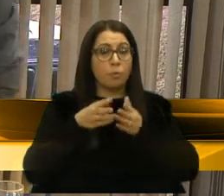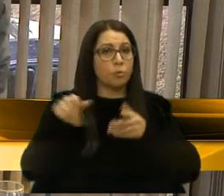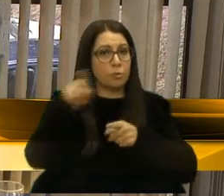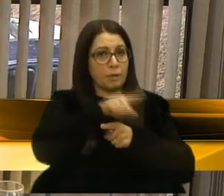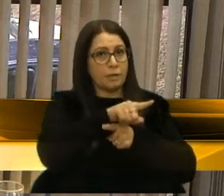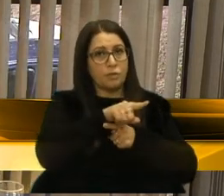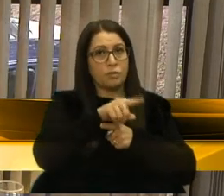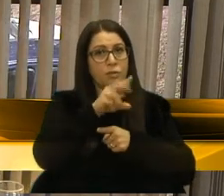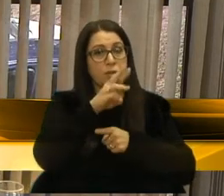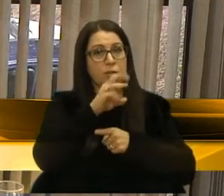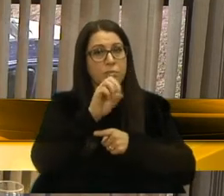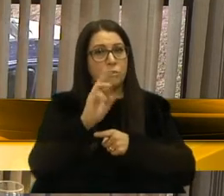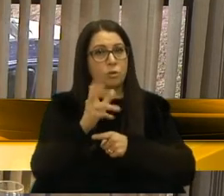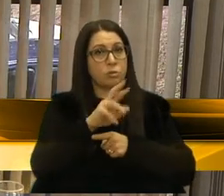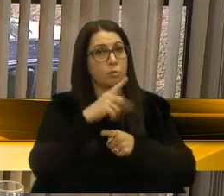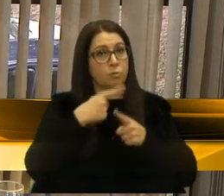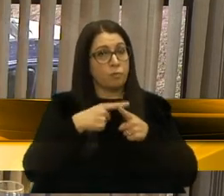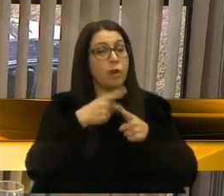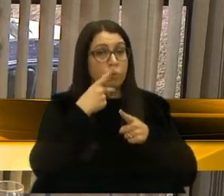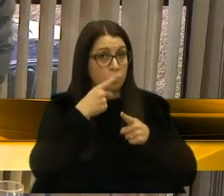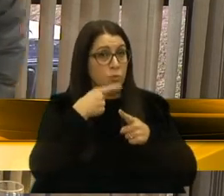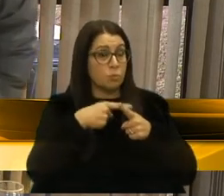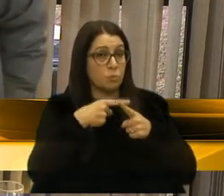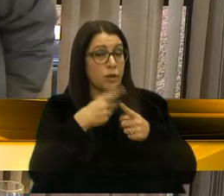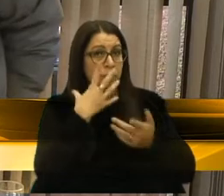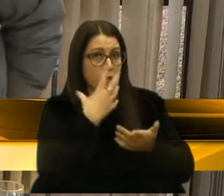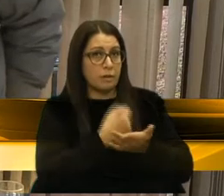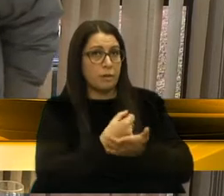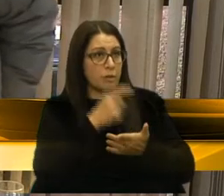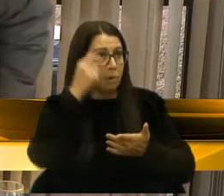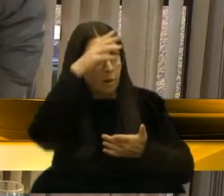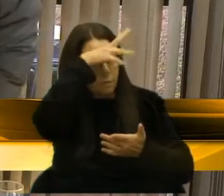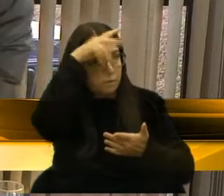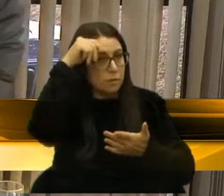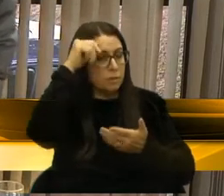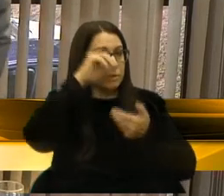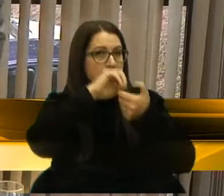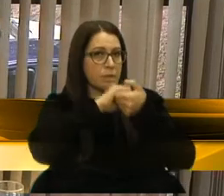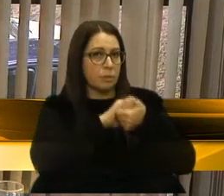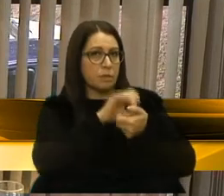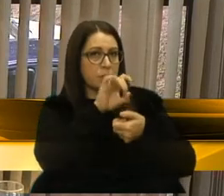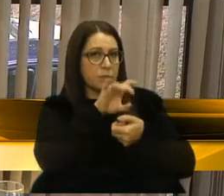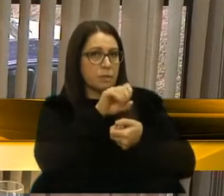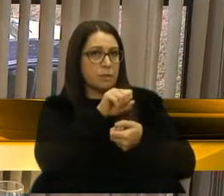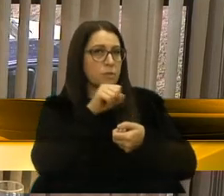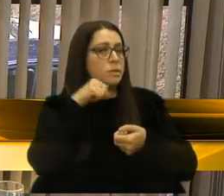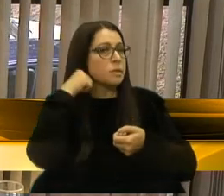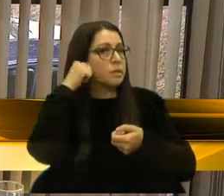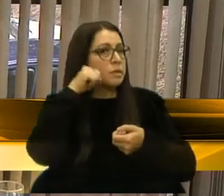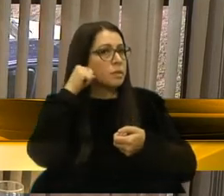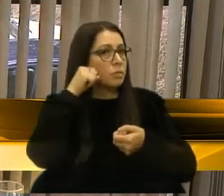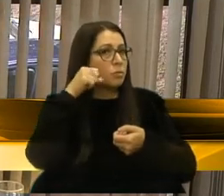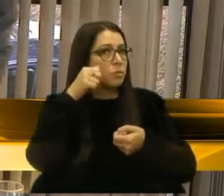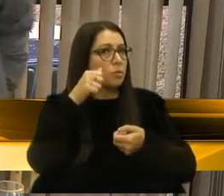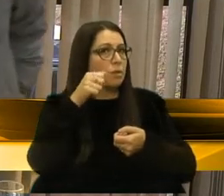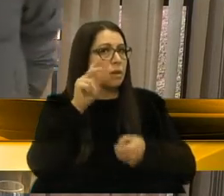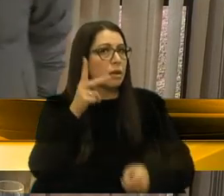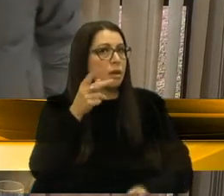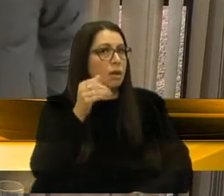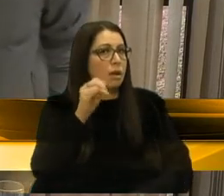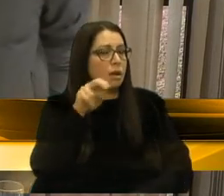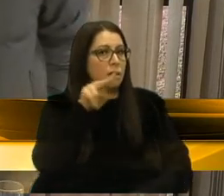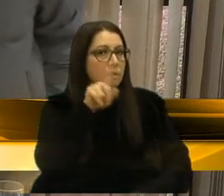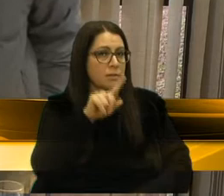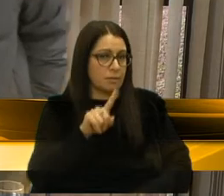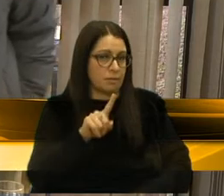porque, inclusive, foi gravado pelo Poder Executivo uma saudação especial ao senador Raiz, vereador Bandeira. Que teve uma